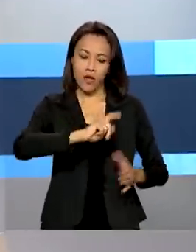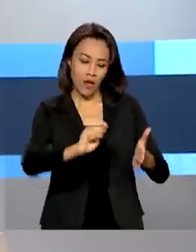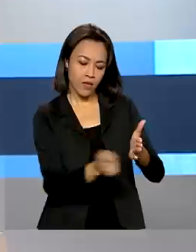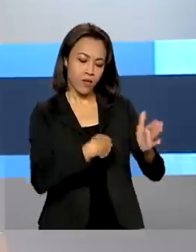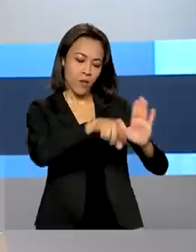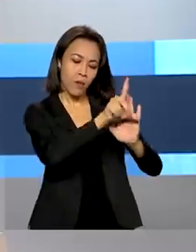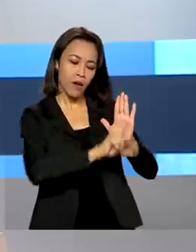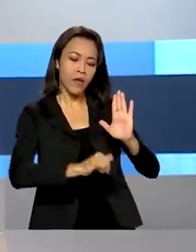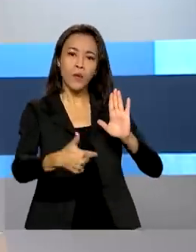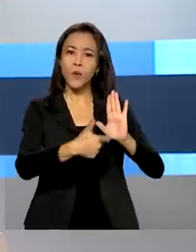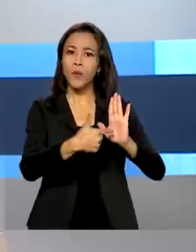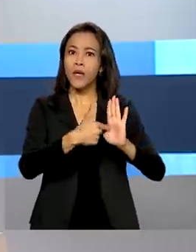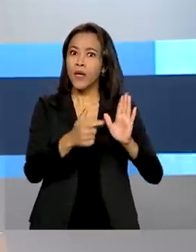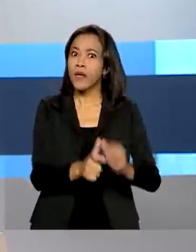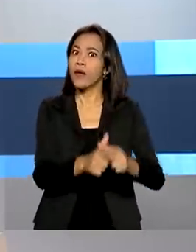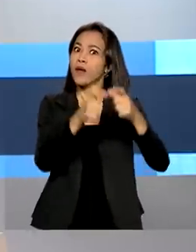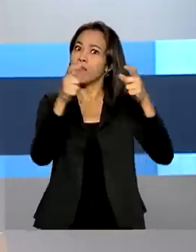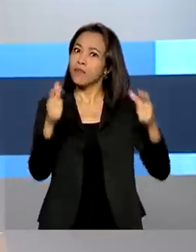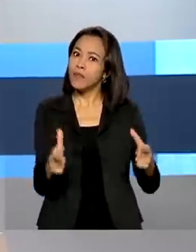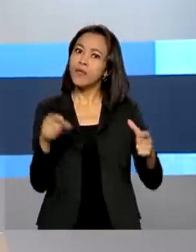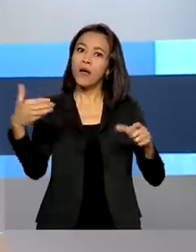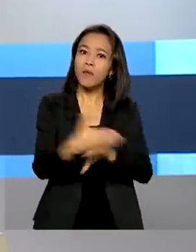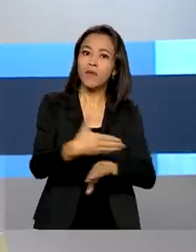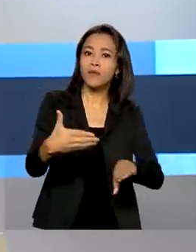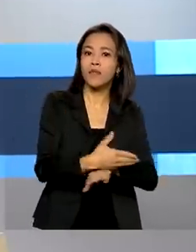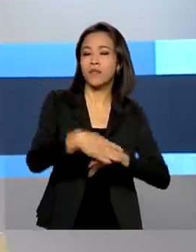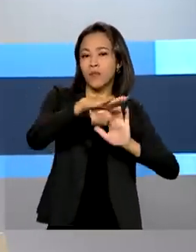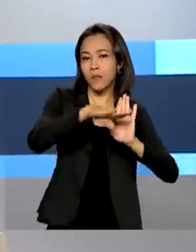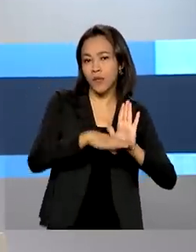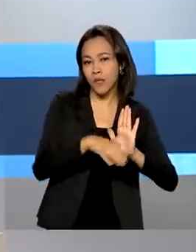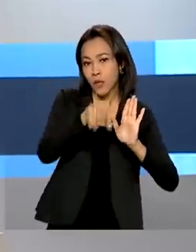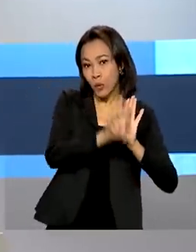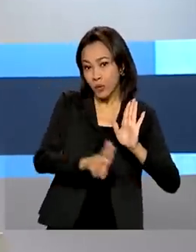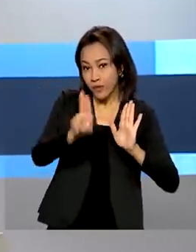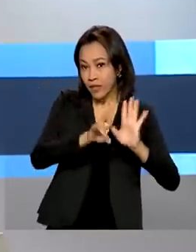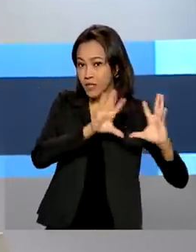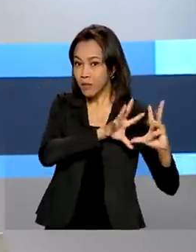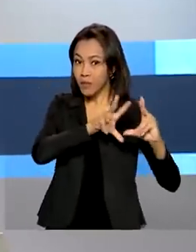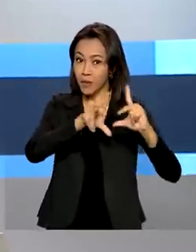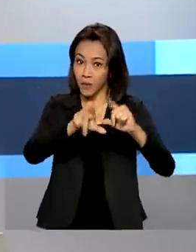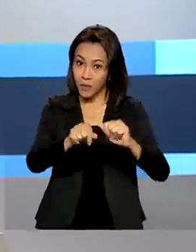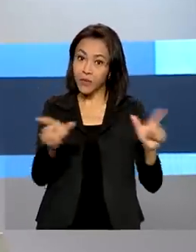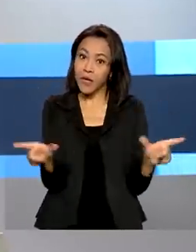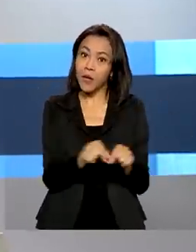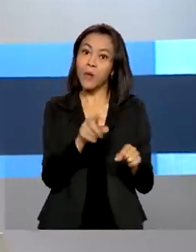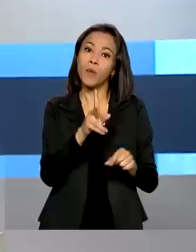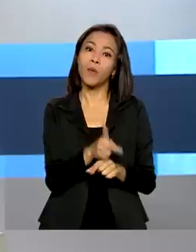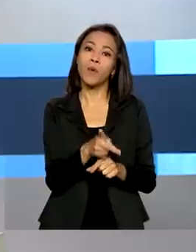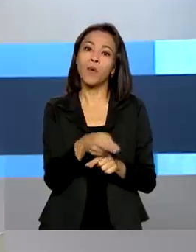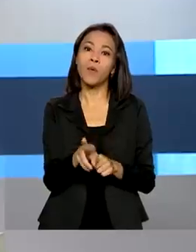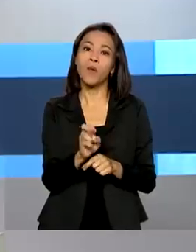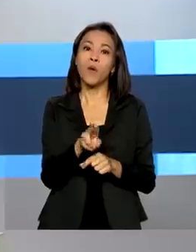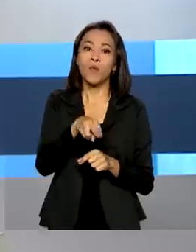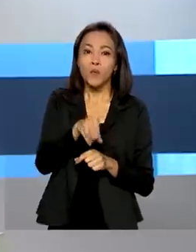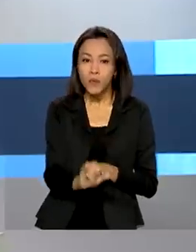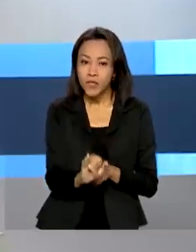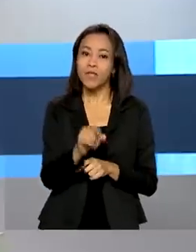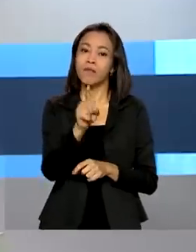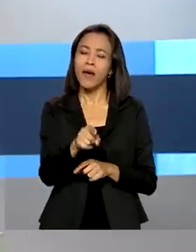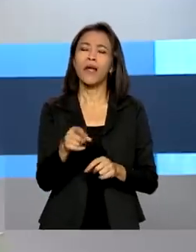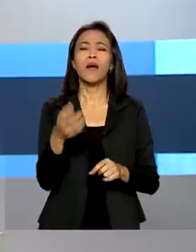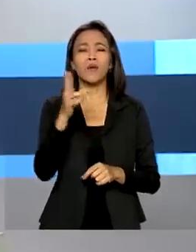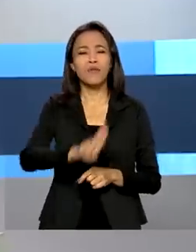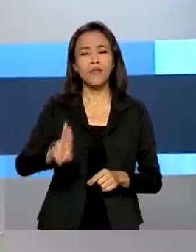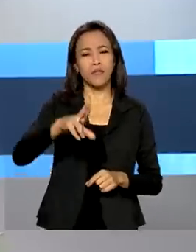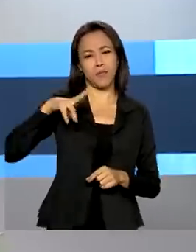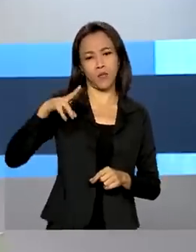amplia o acesso ao programa Universidade para Todos. O UproUni oferece bolsas parciais e integrais em universidades particulares. Com